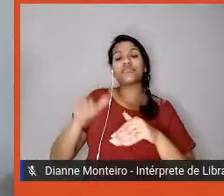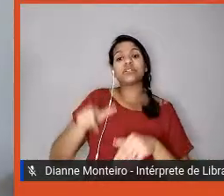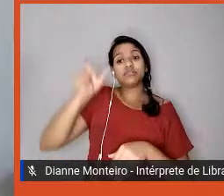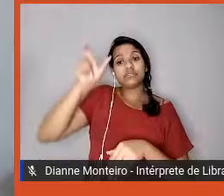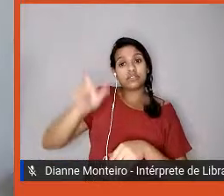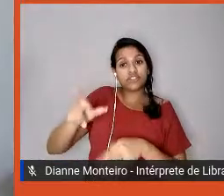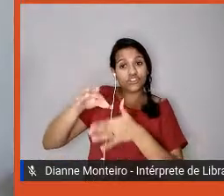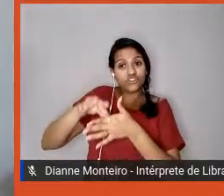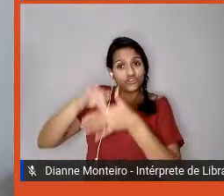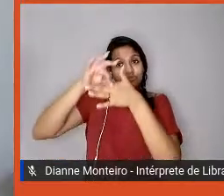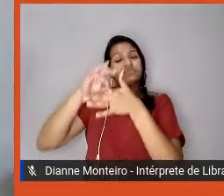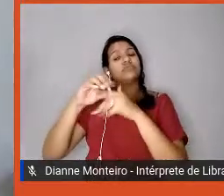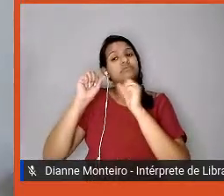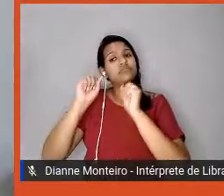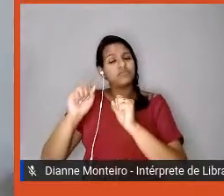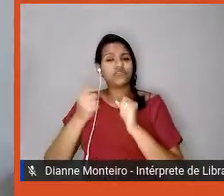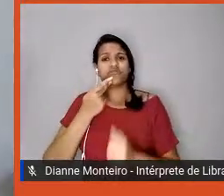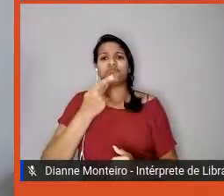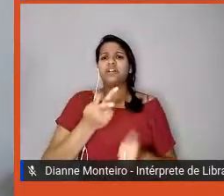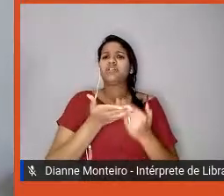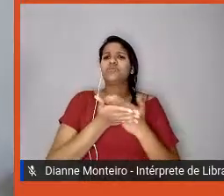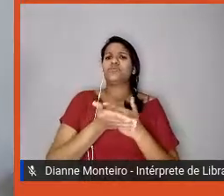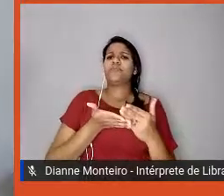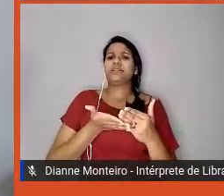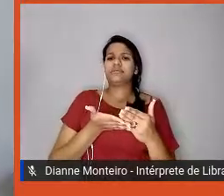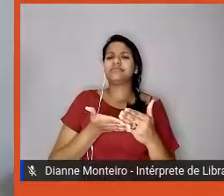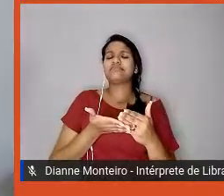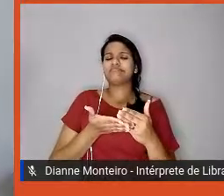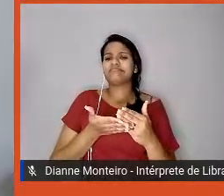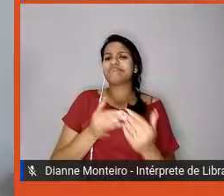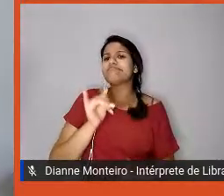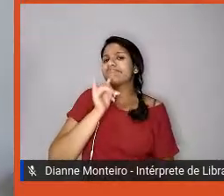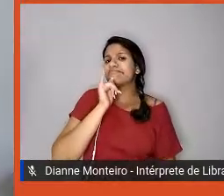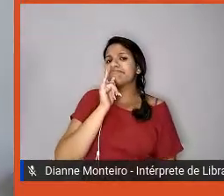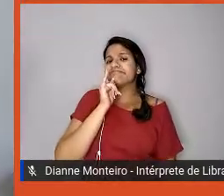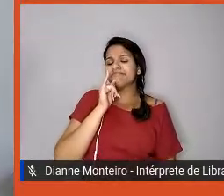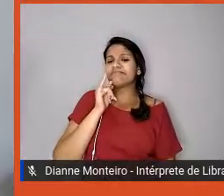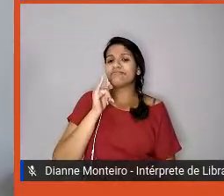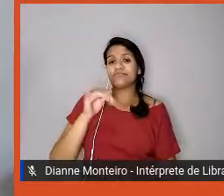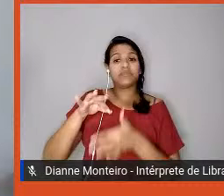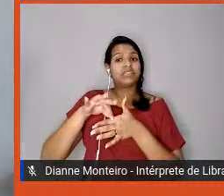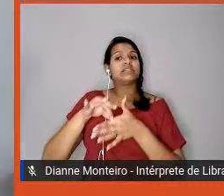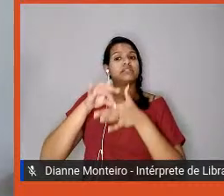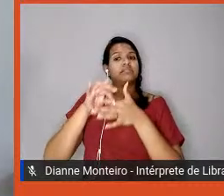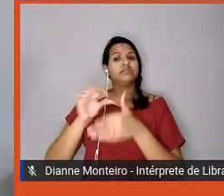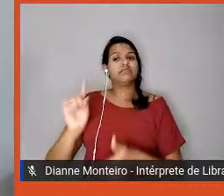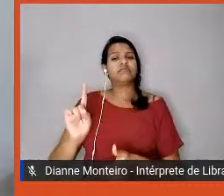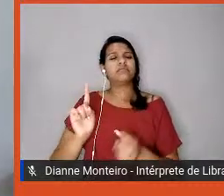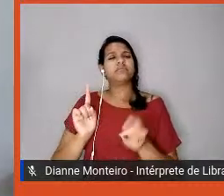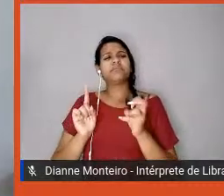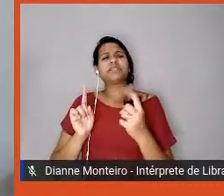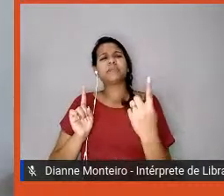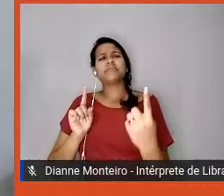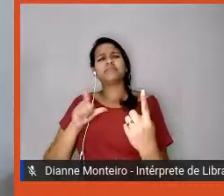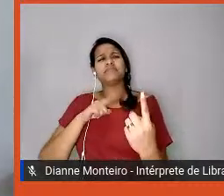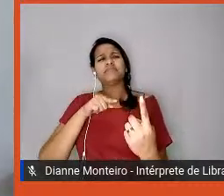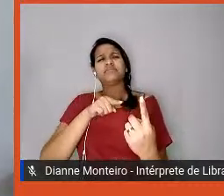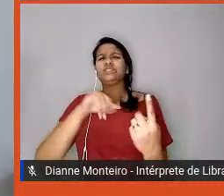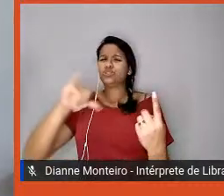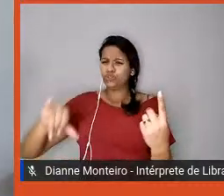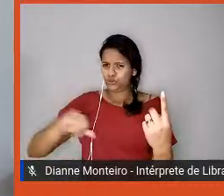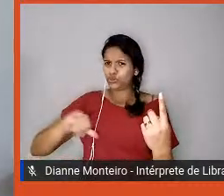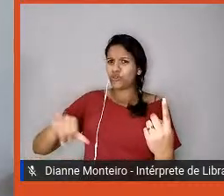pessoa, quando você percebe como líder, que a pessoa está em sofrimento, ela está precisando de ajuda, a gente não,